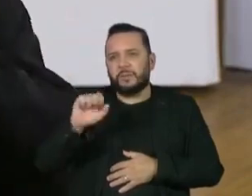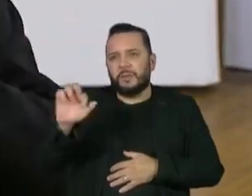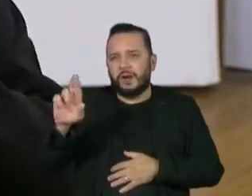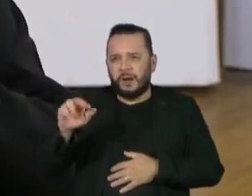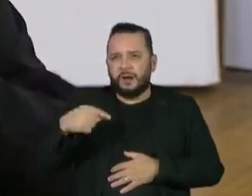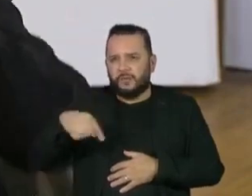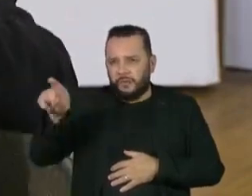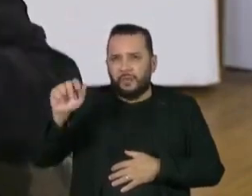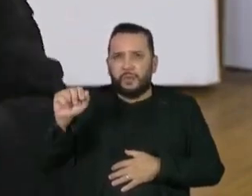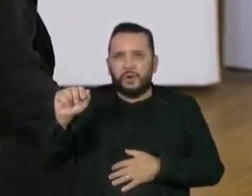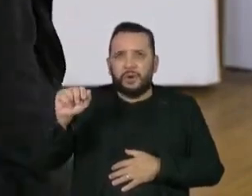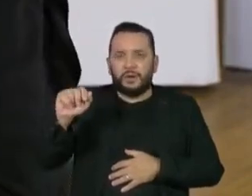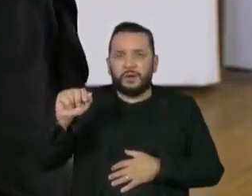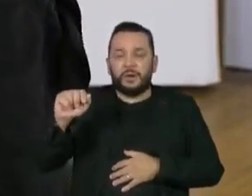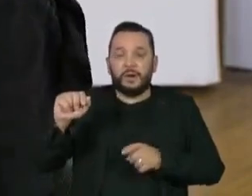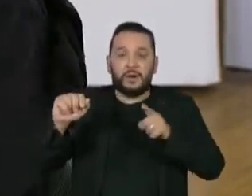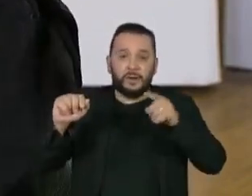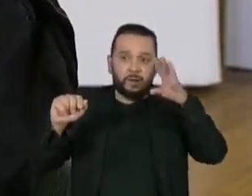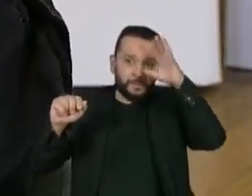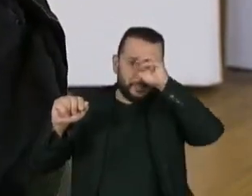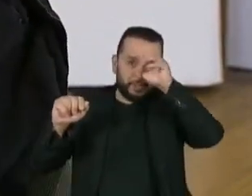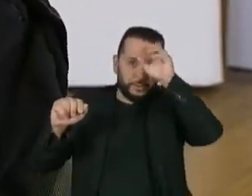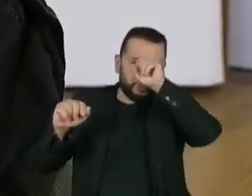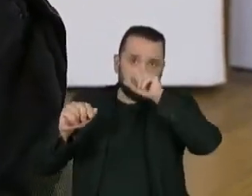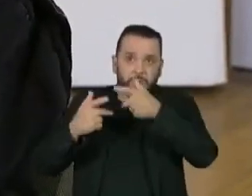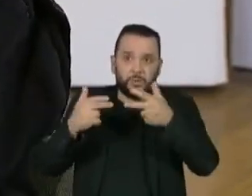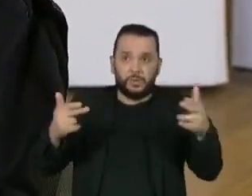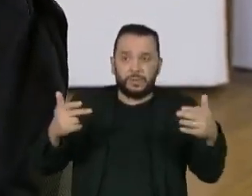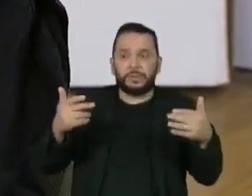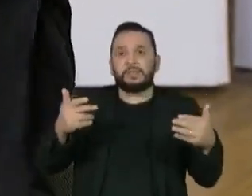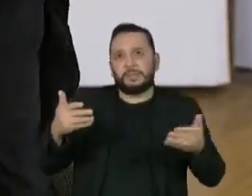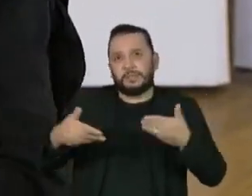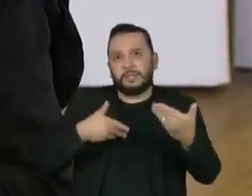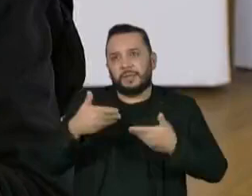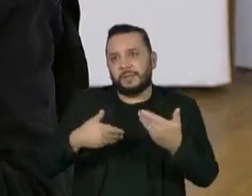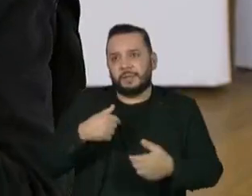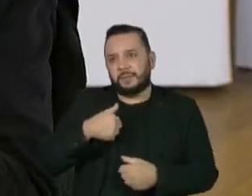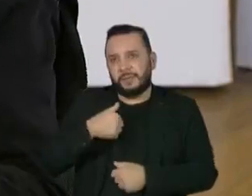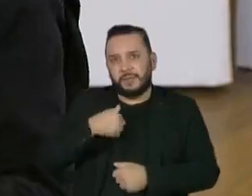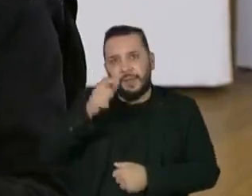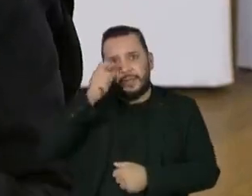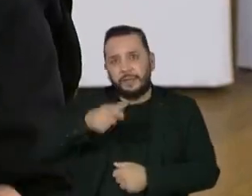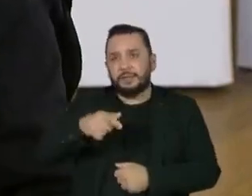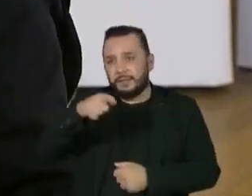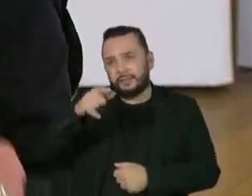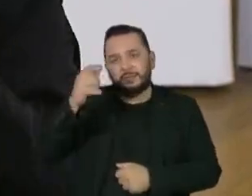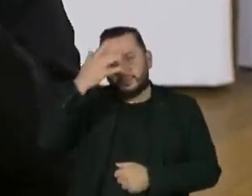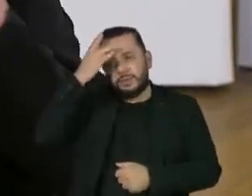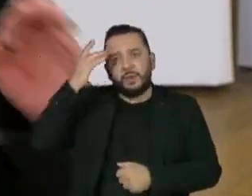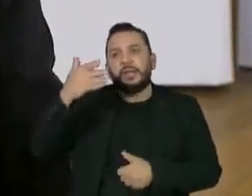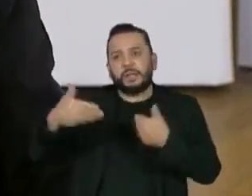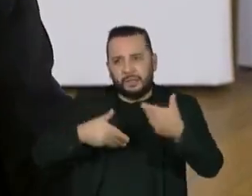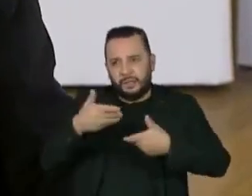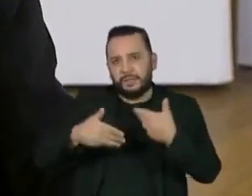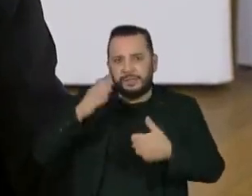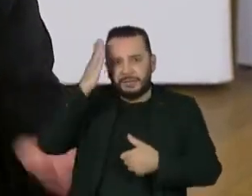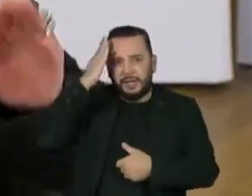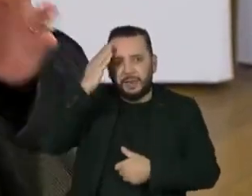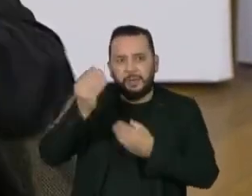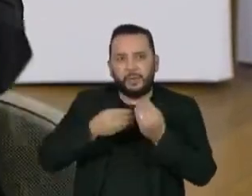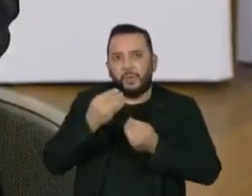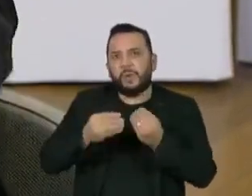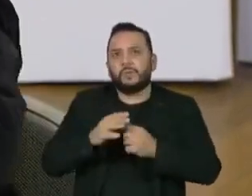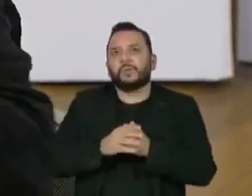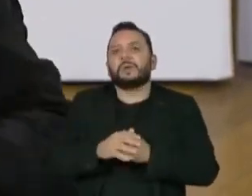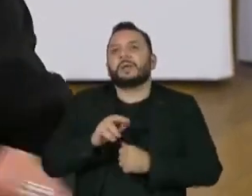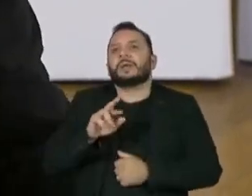Aí eu parei, aí eu aprendi uma coisa no meu tratamento, que é uma coisa interessantíssima, que eu acho que só quem faz o tratamento consegue. Chama a